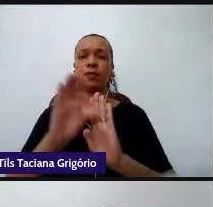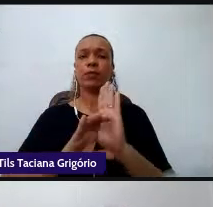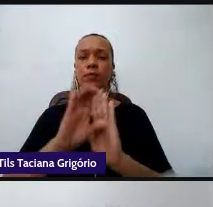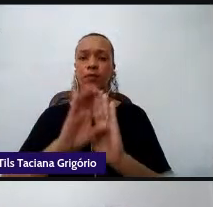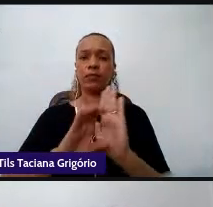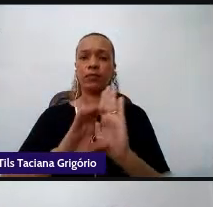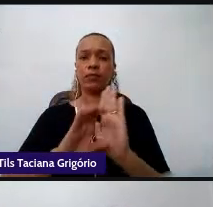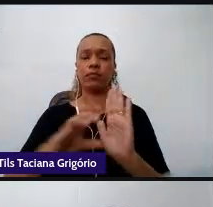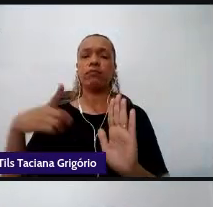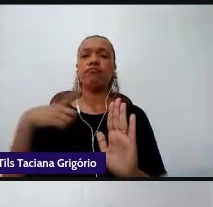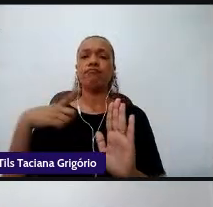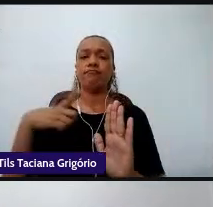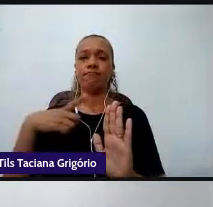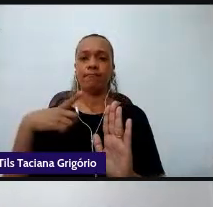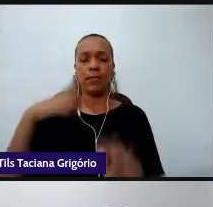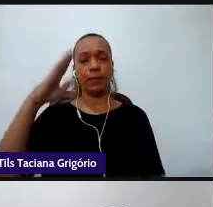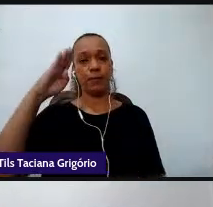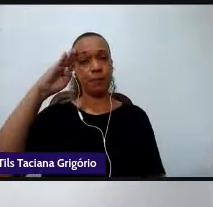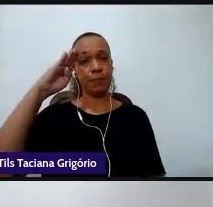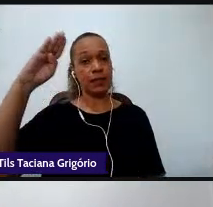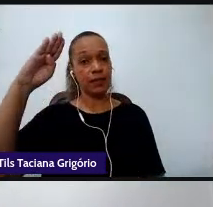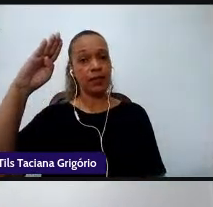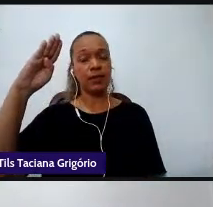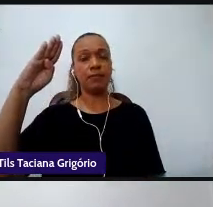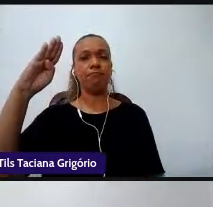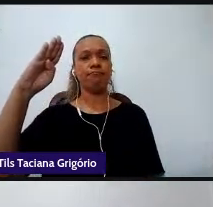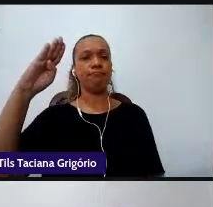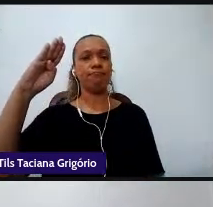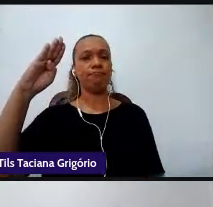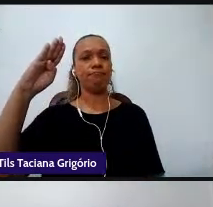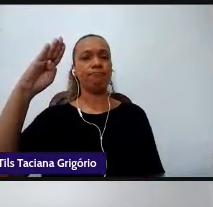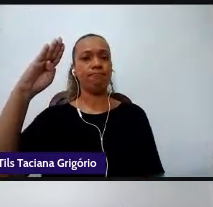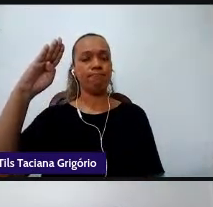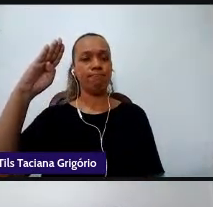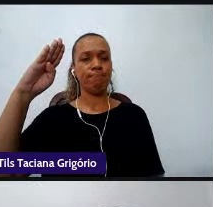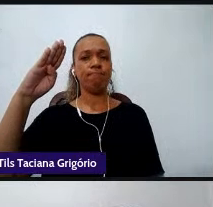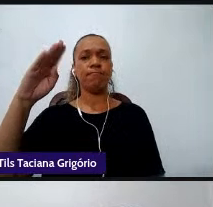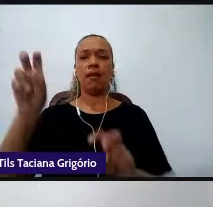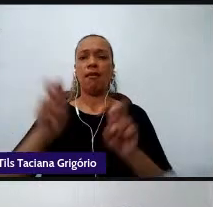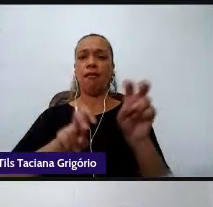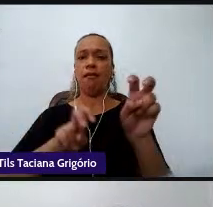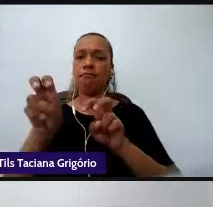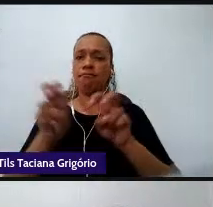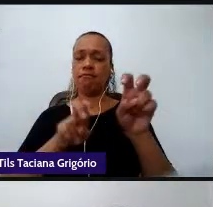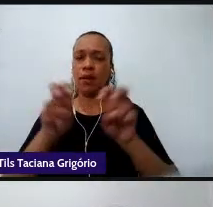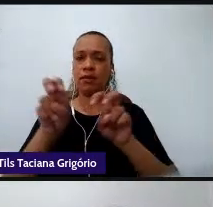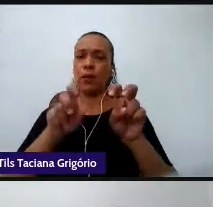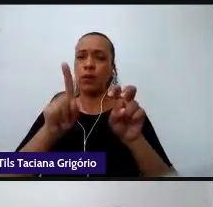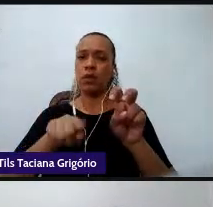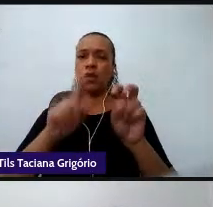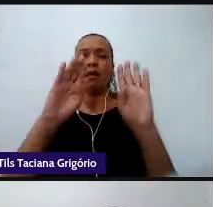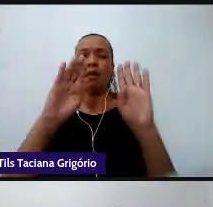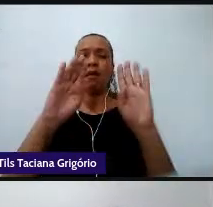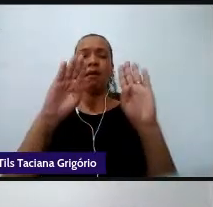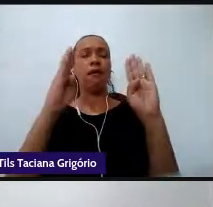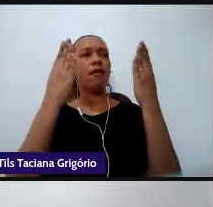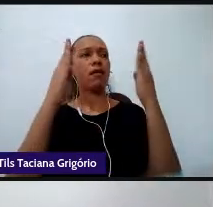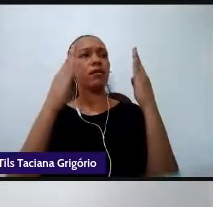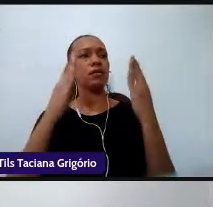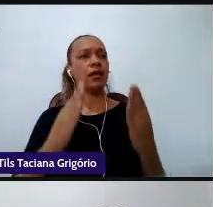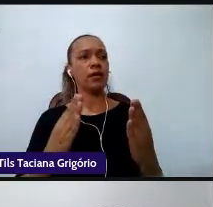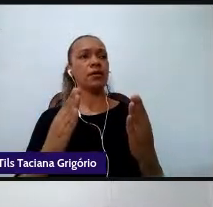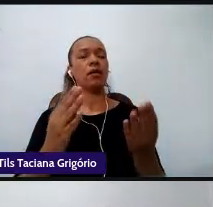nossa principal, uma das principais ações é analisar de que maneira isso pode ser